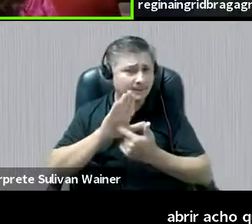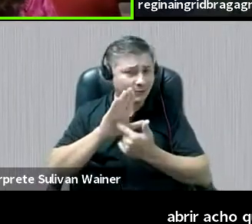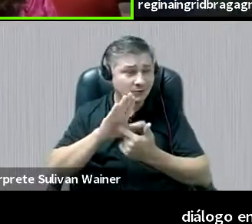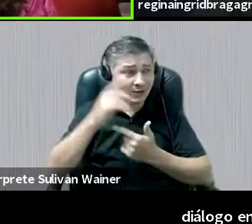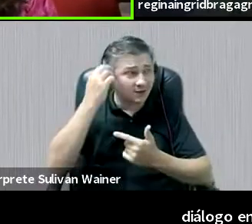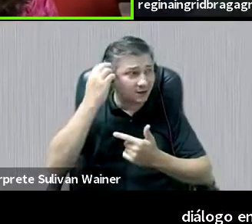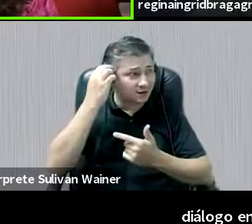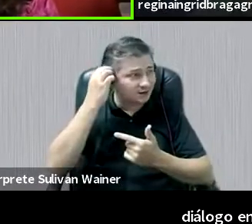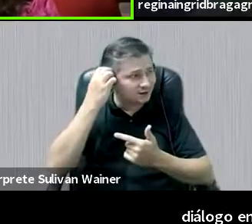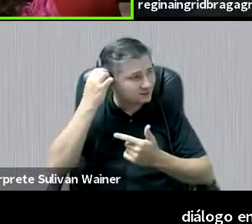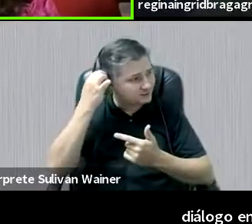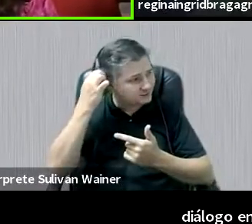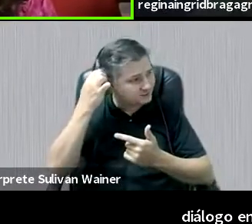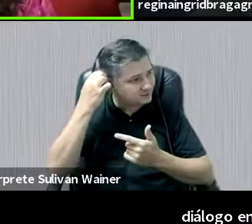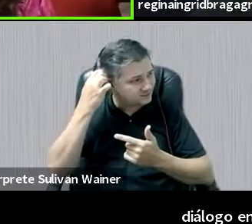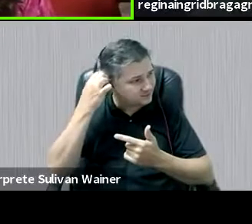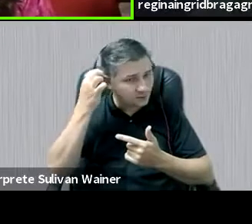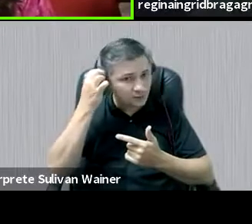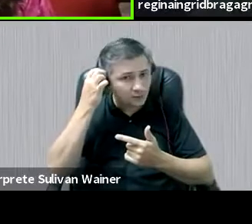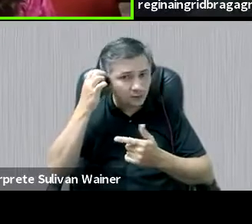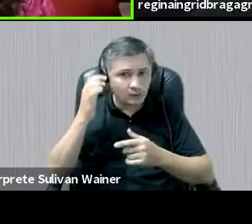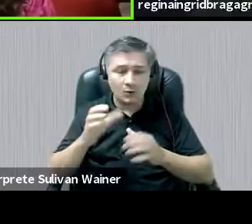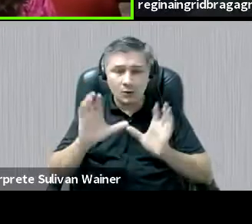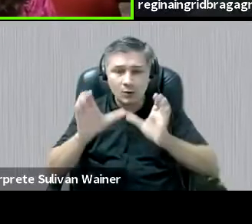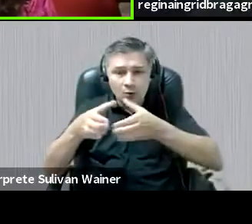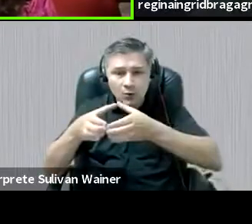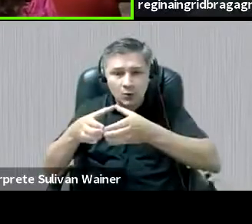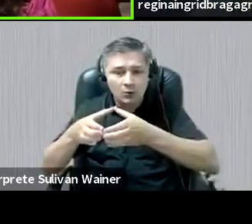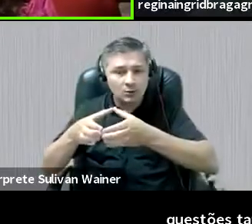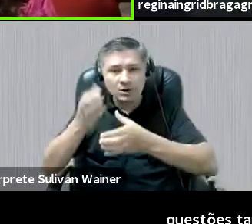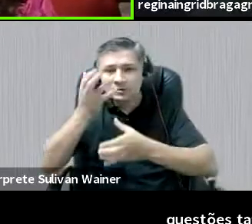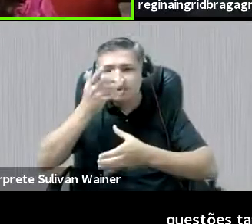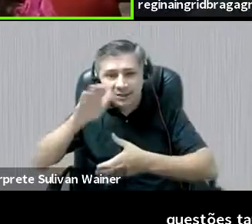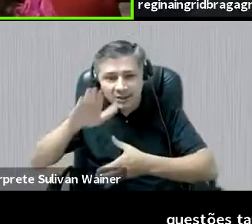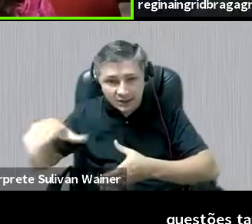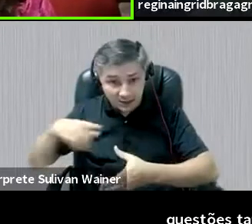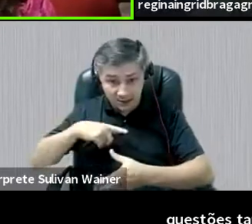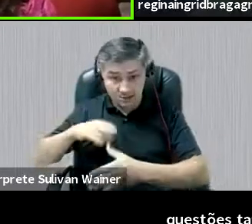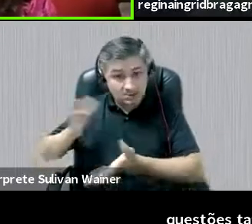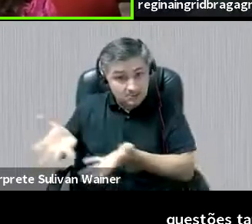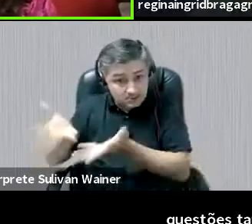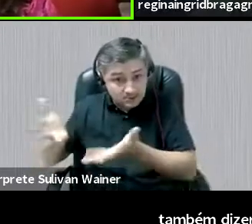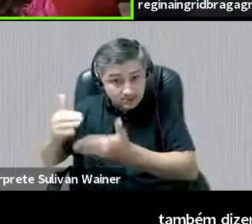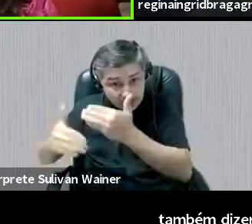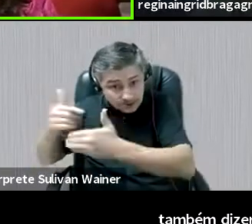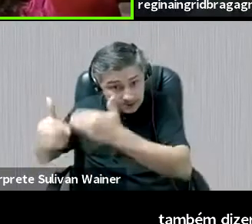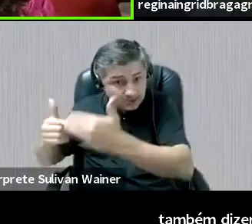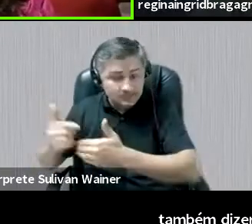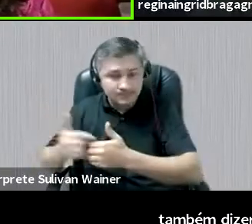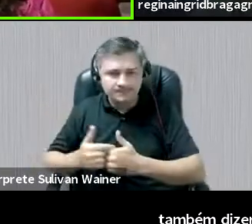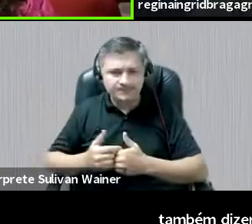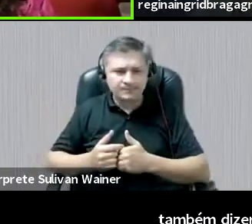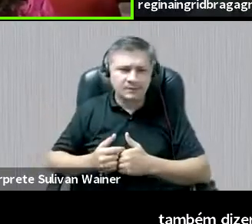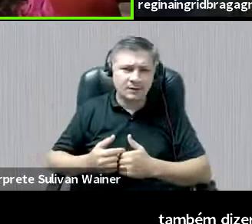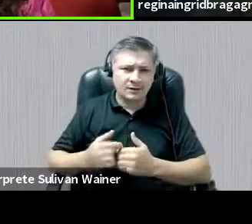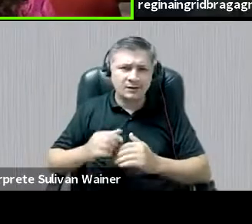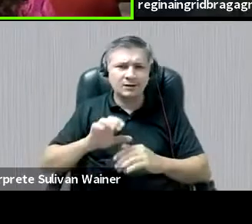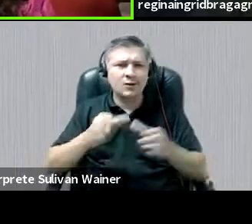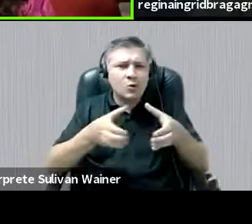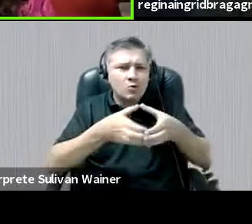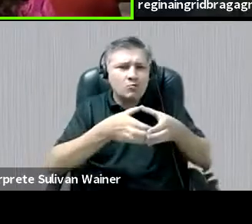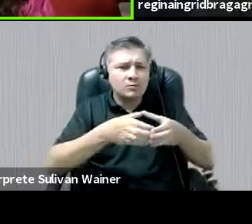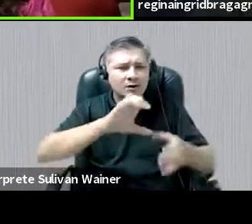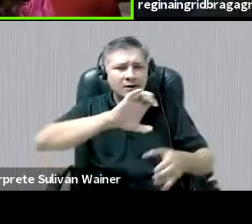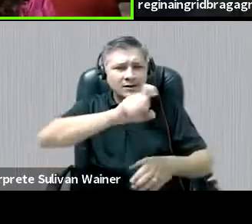grupos que eu tenho trabalhado, grupo de crianças que são quilombolas e crianças que são